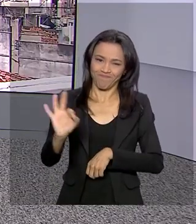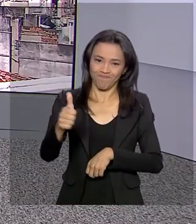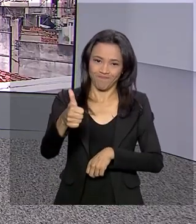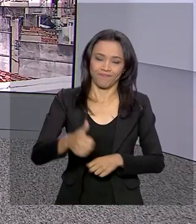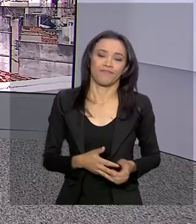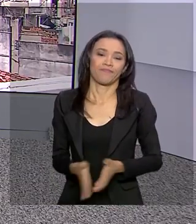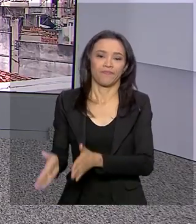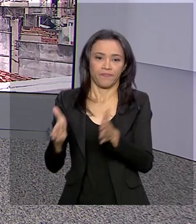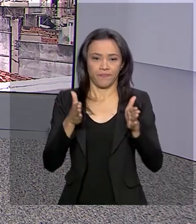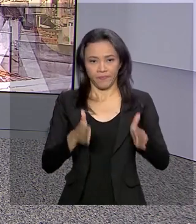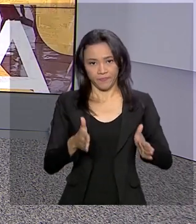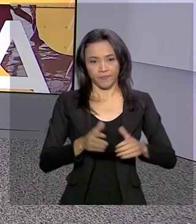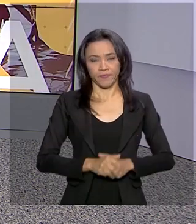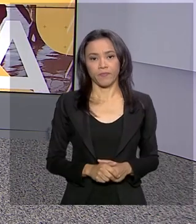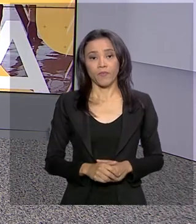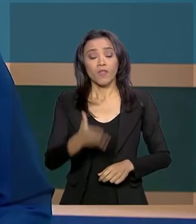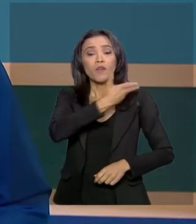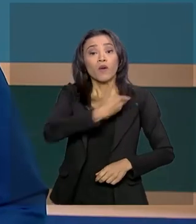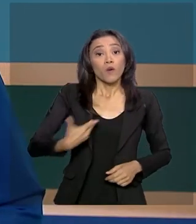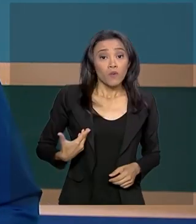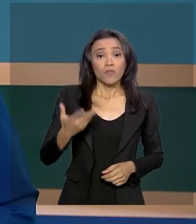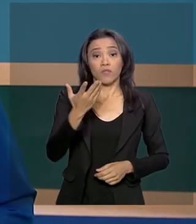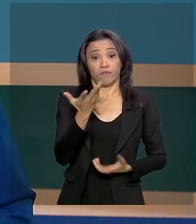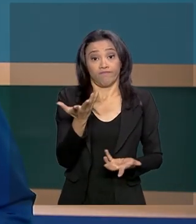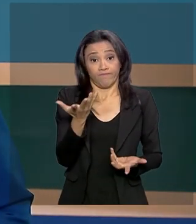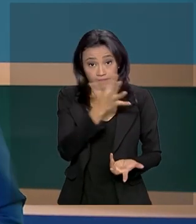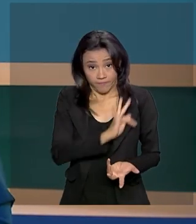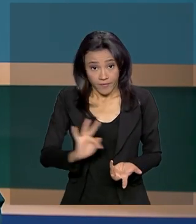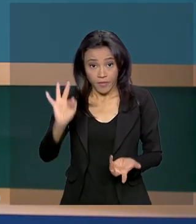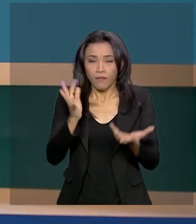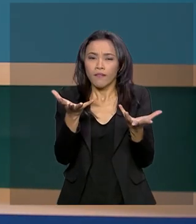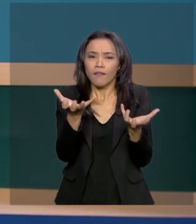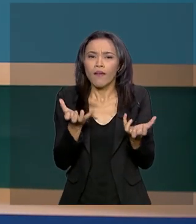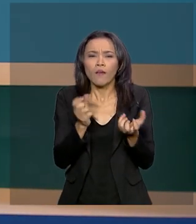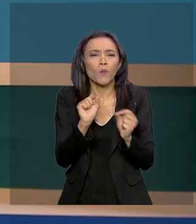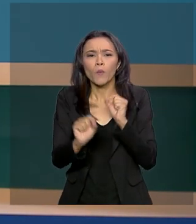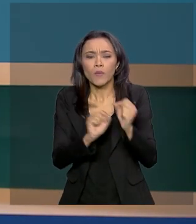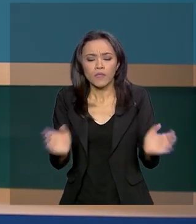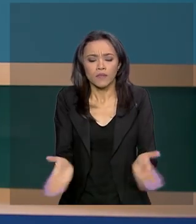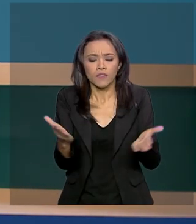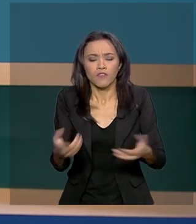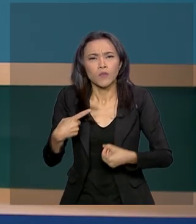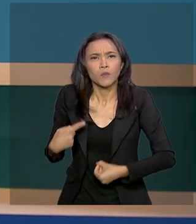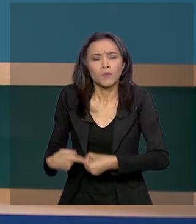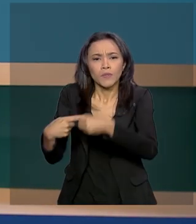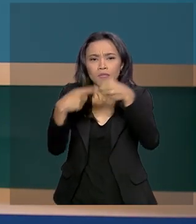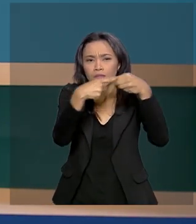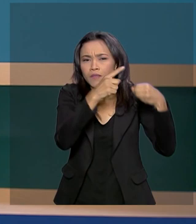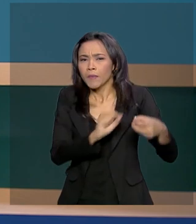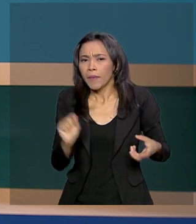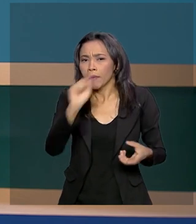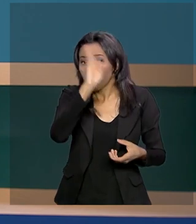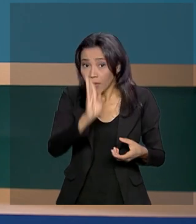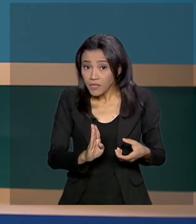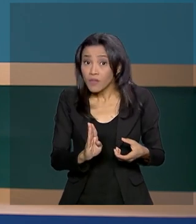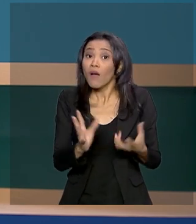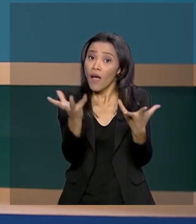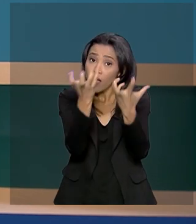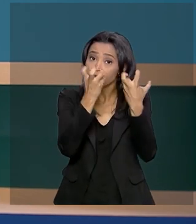mesmo. O governo quer incentivar os municípios brasileiros a acolherem os